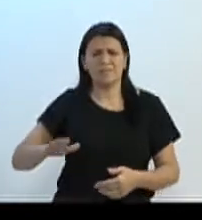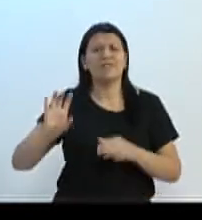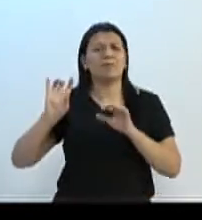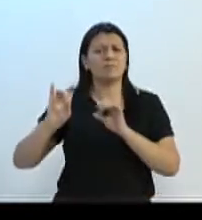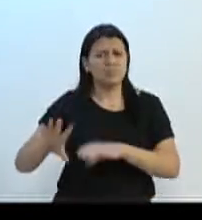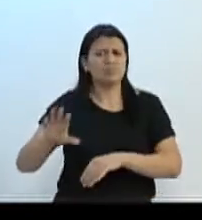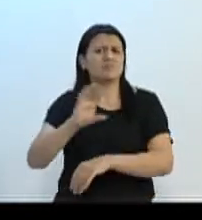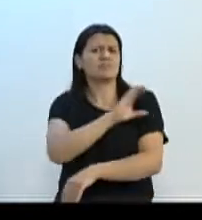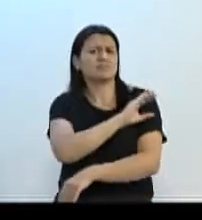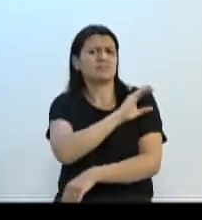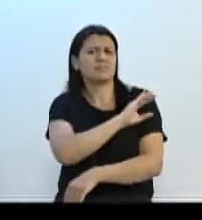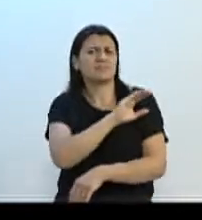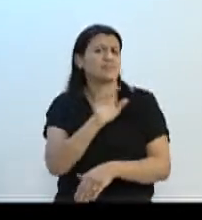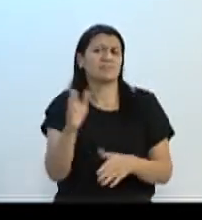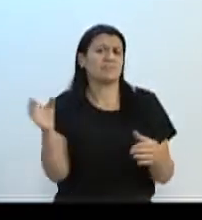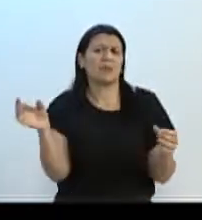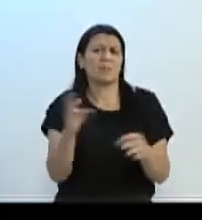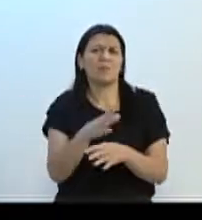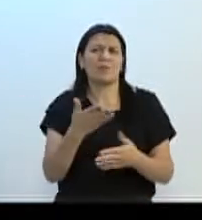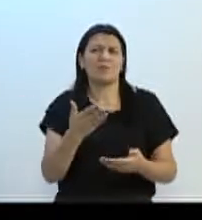e a creche não está concluída.